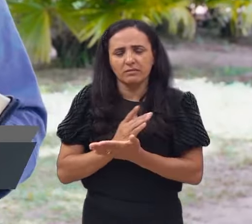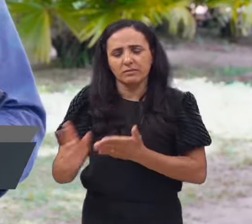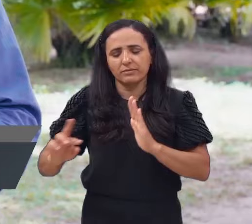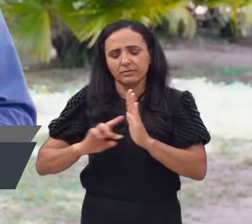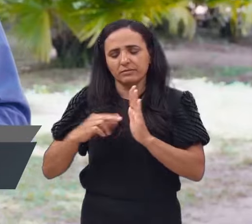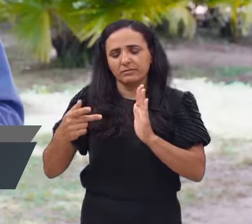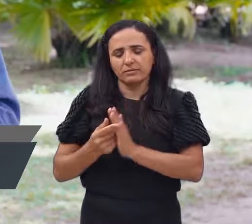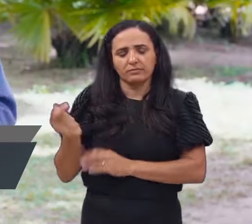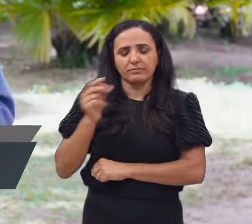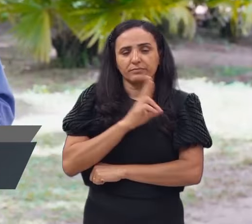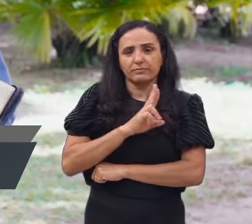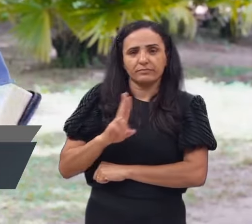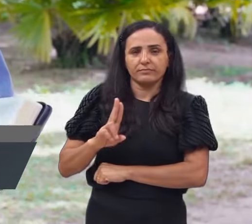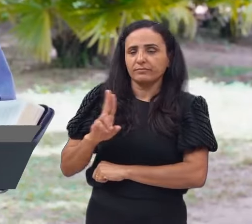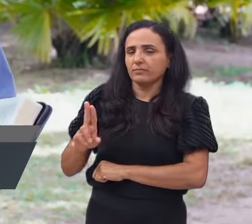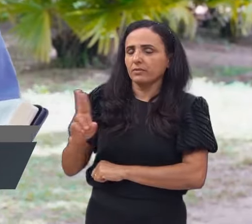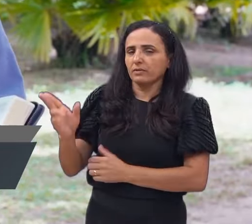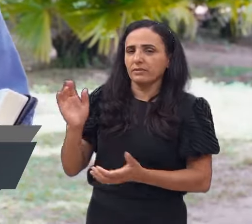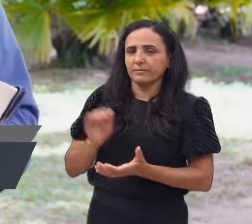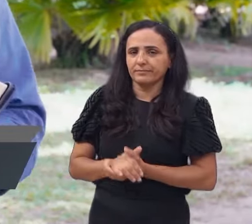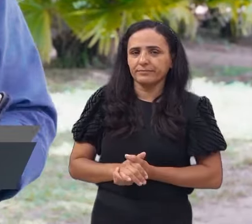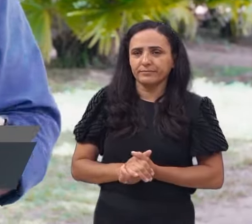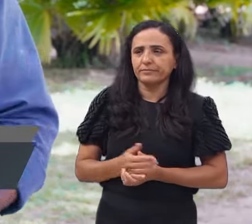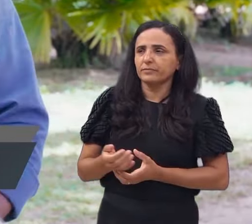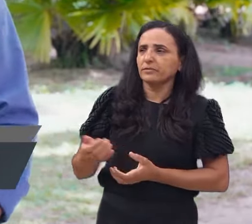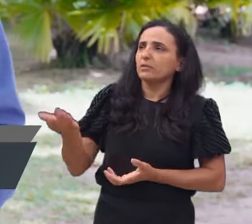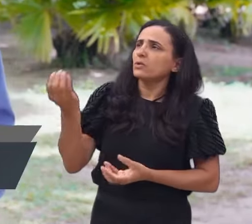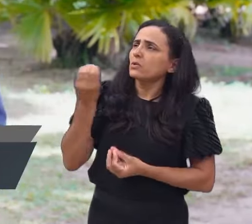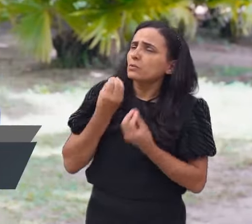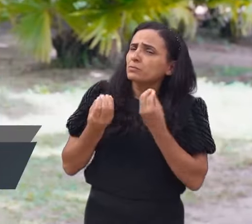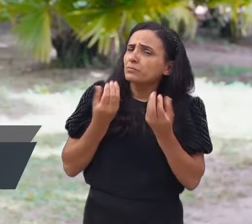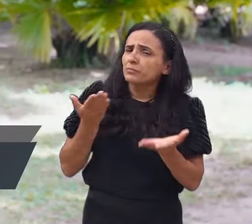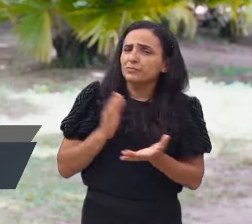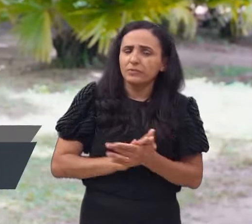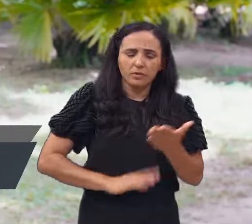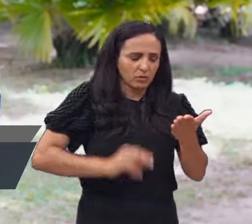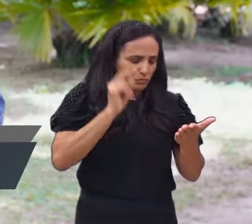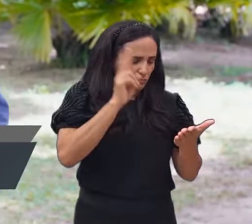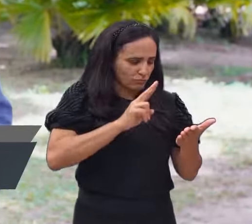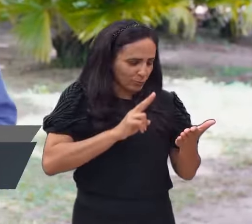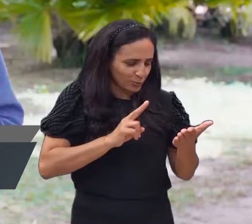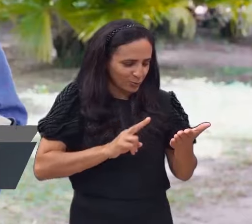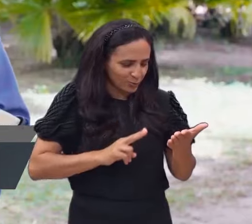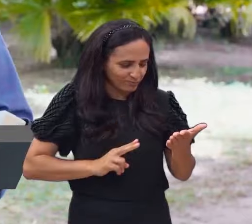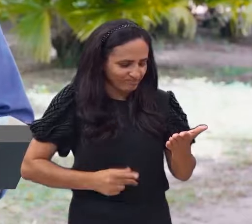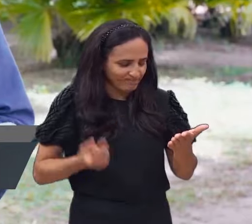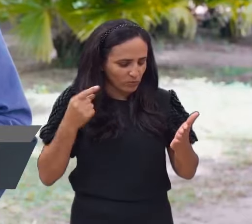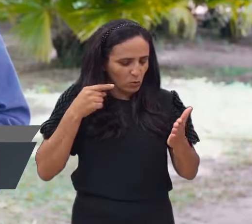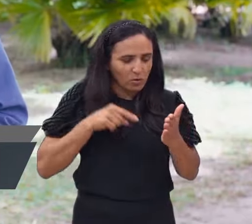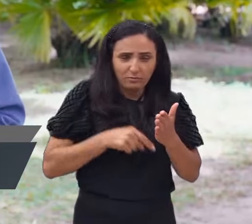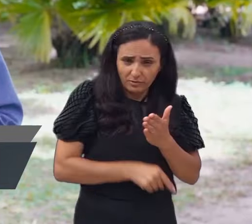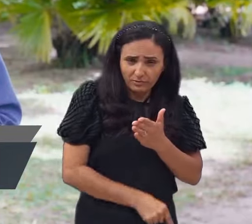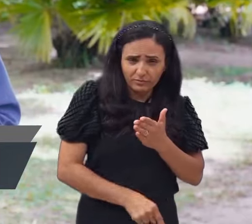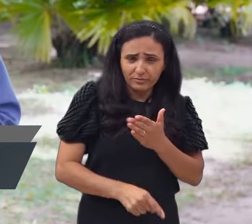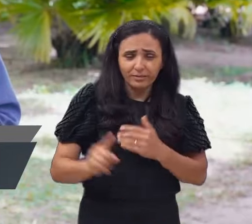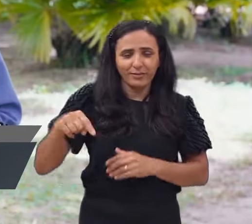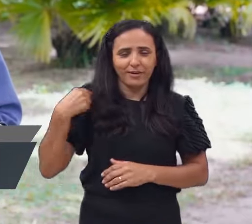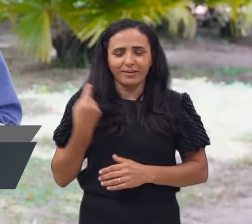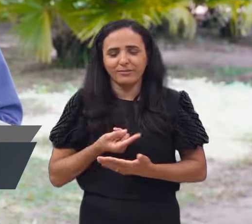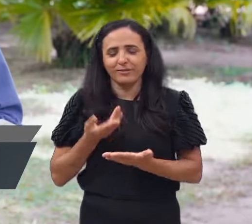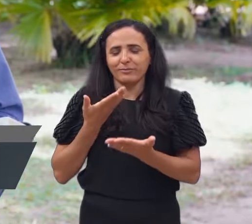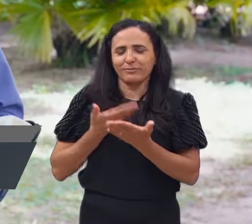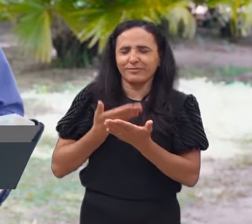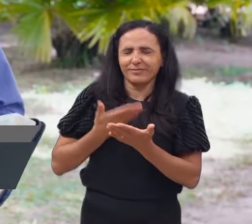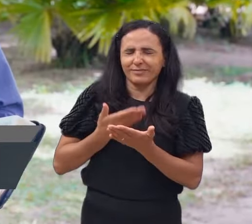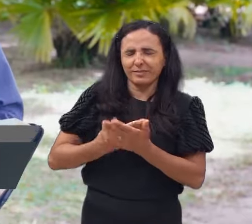toda aquela situação do hebraico para o significado do grande Eu Sou. Mas observe que quando Jesus está na